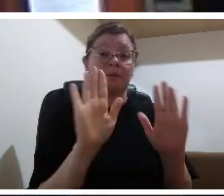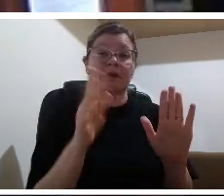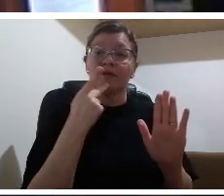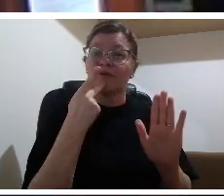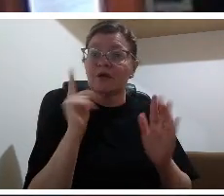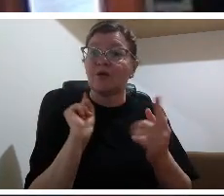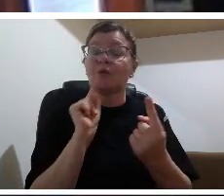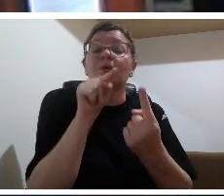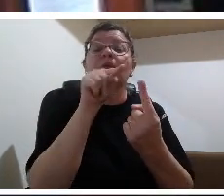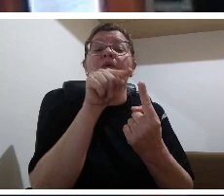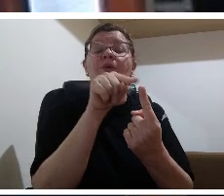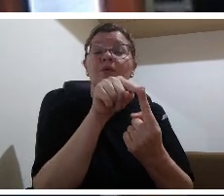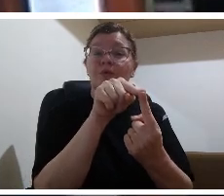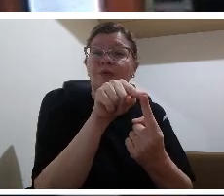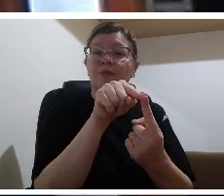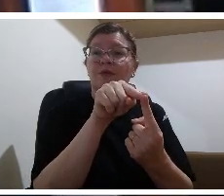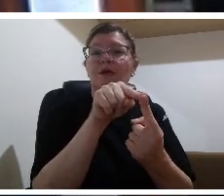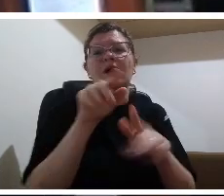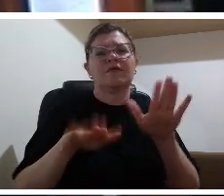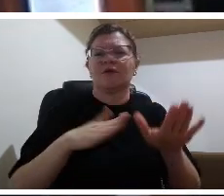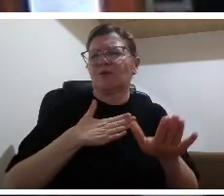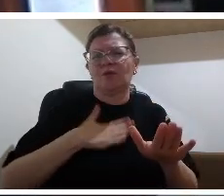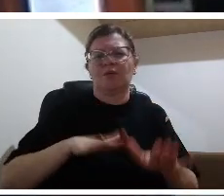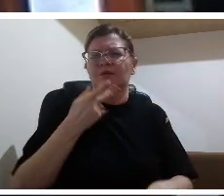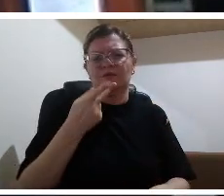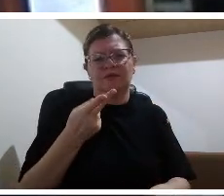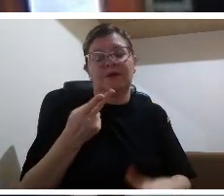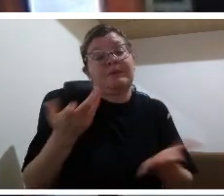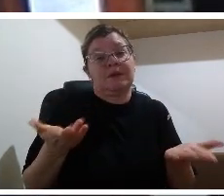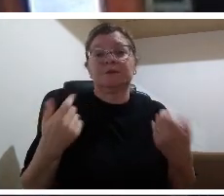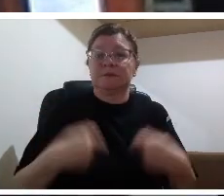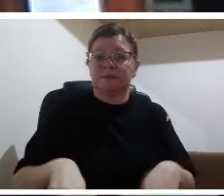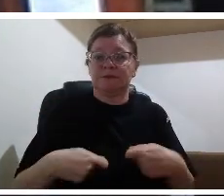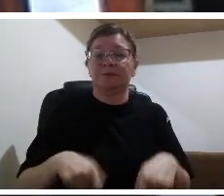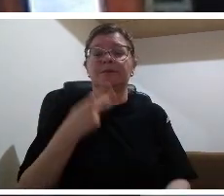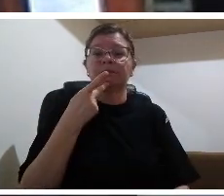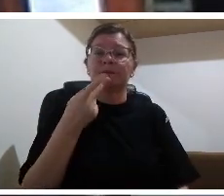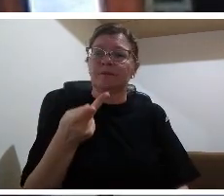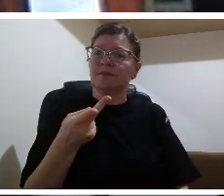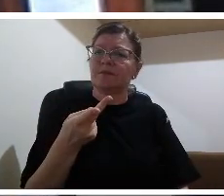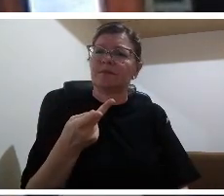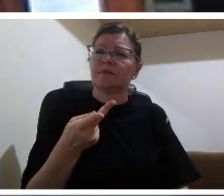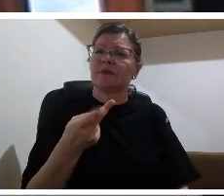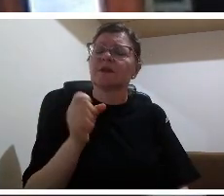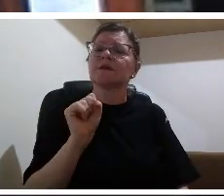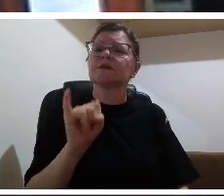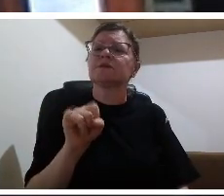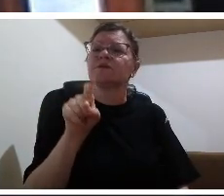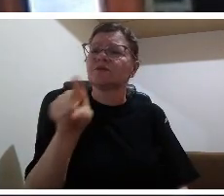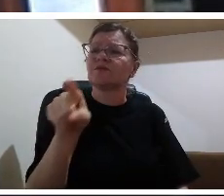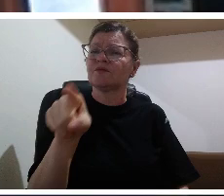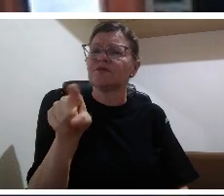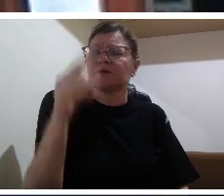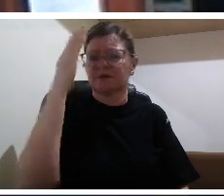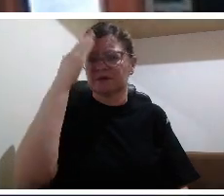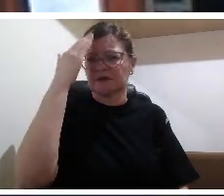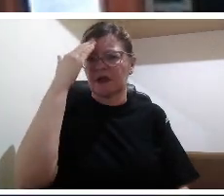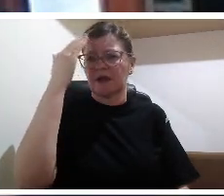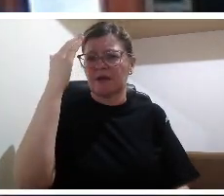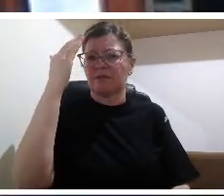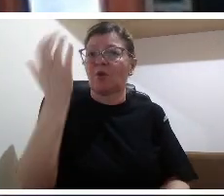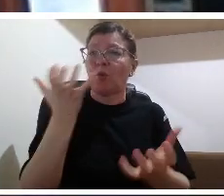propõe um objetivo e depois não o cumpre então faça outra coisa faz um crochê faz um tricô não se propõe porque depois você não vai alcançar mesmo